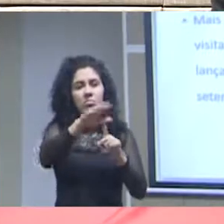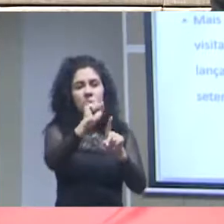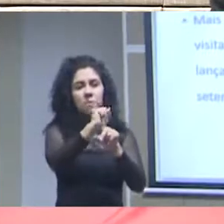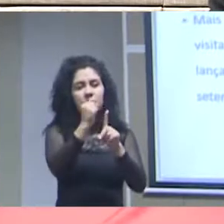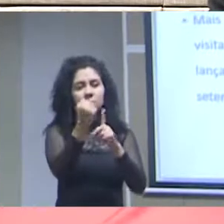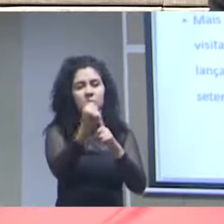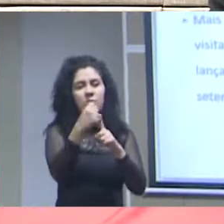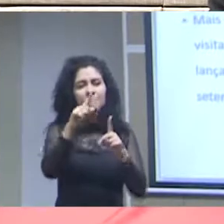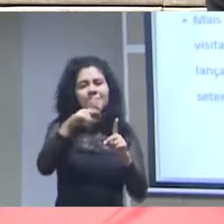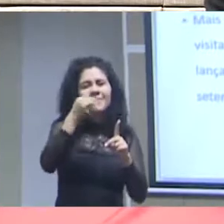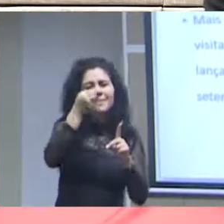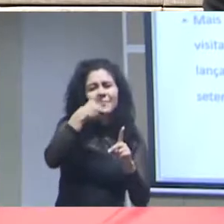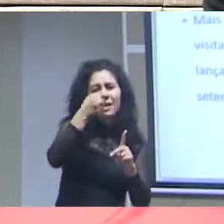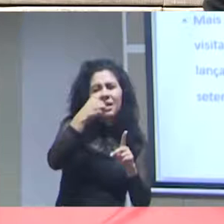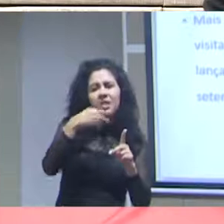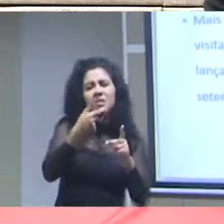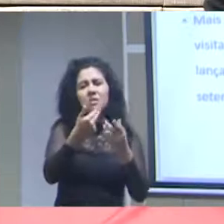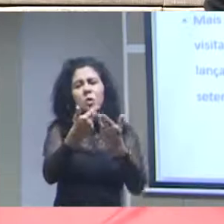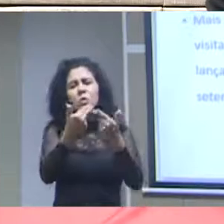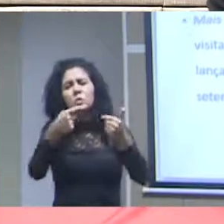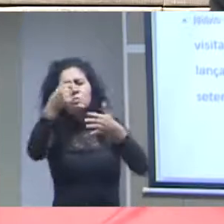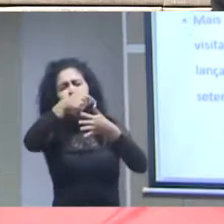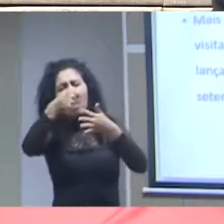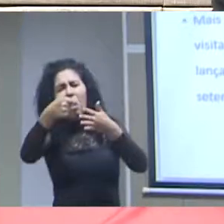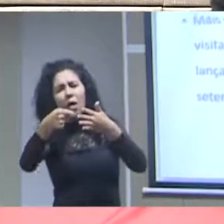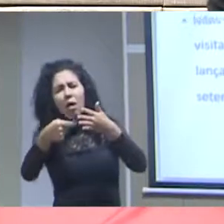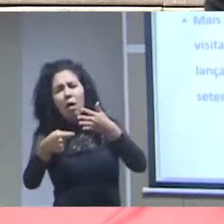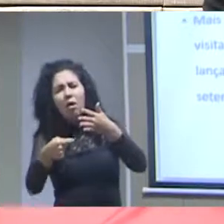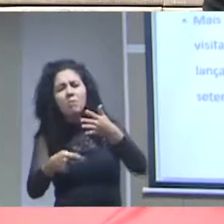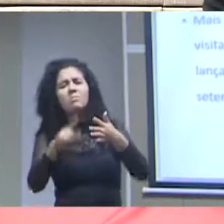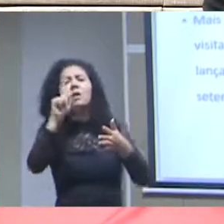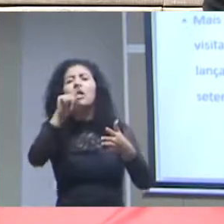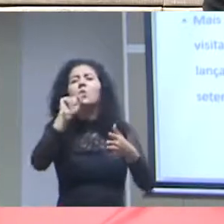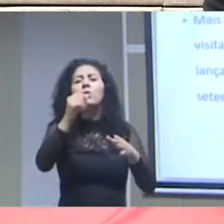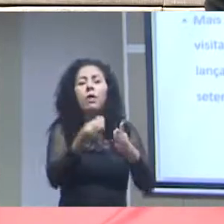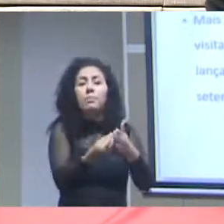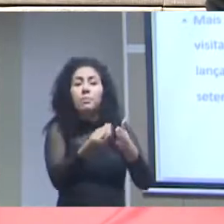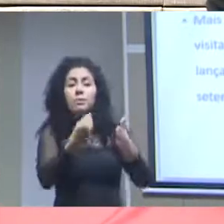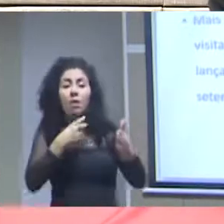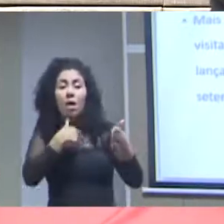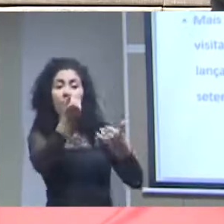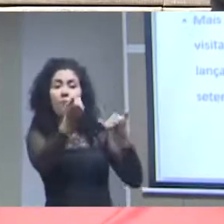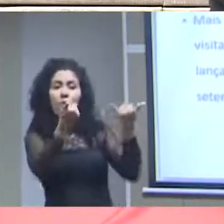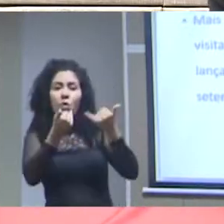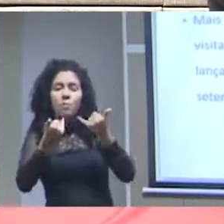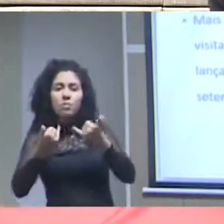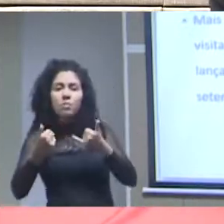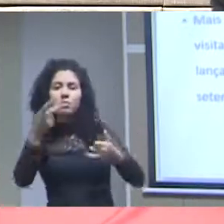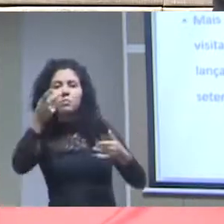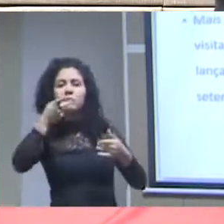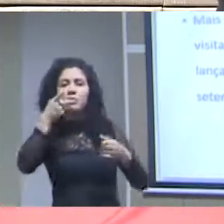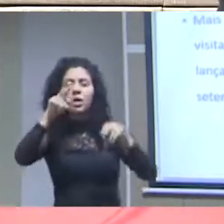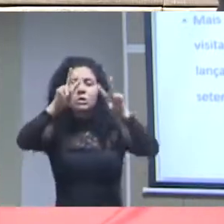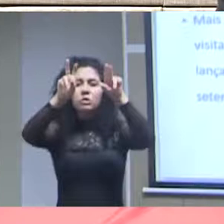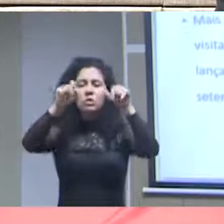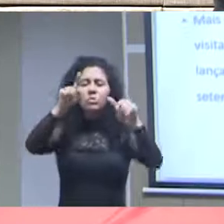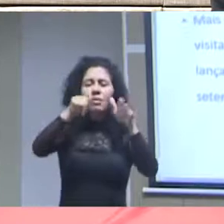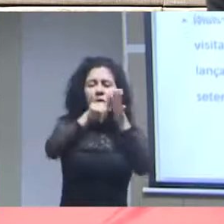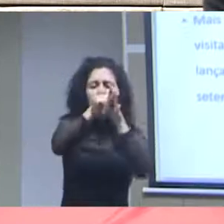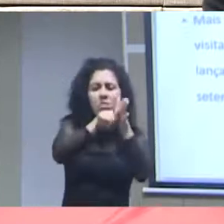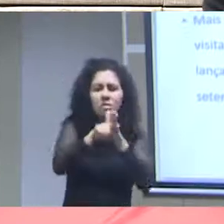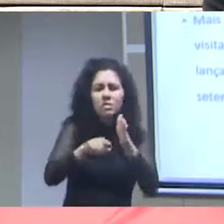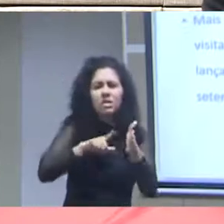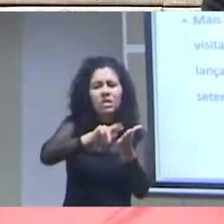mais uma vez uma ferramenta que traz informações compiladas analisadas de diversas fontes